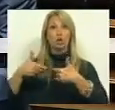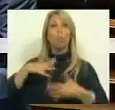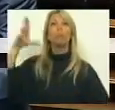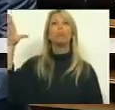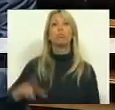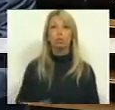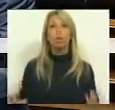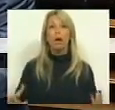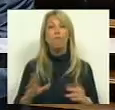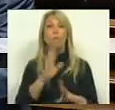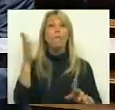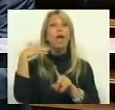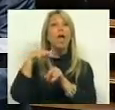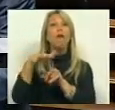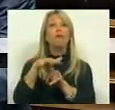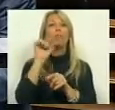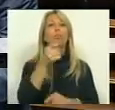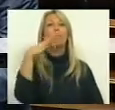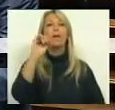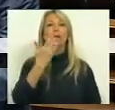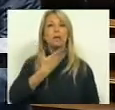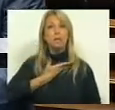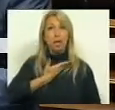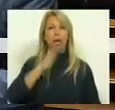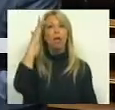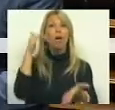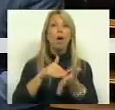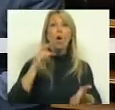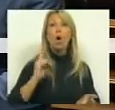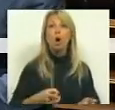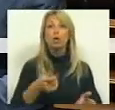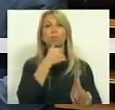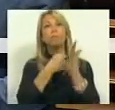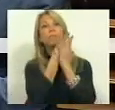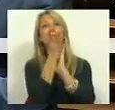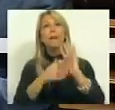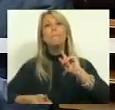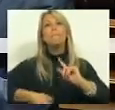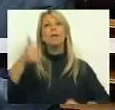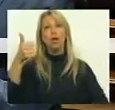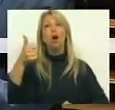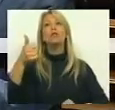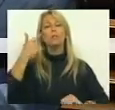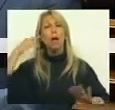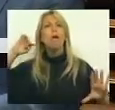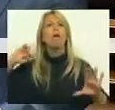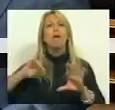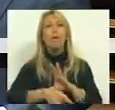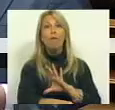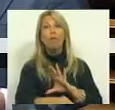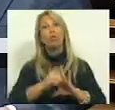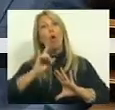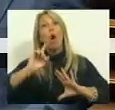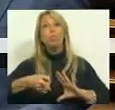essencialmente influenciado pelo PSD e resultou em medidas melhores e que vão mais fundo do que o